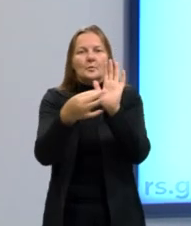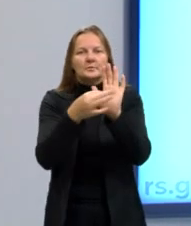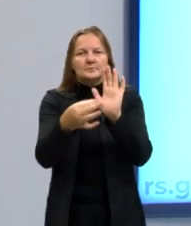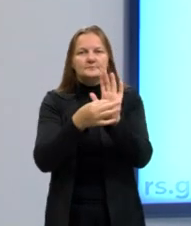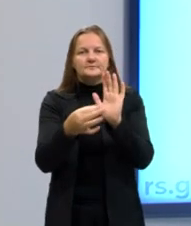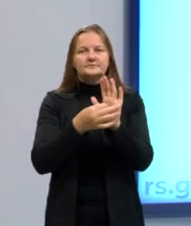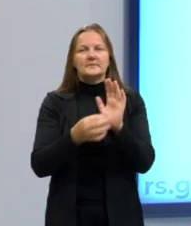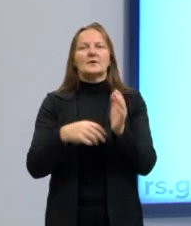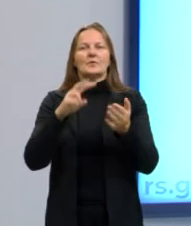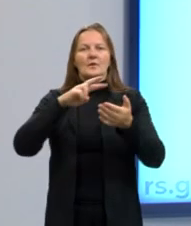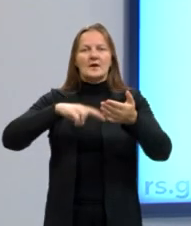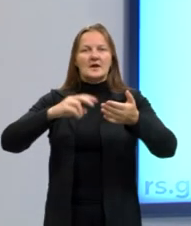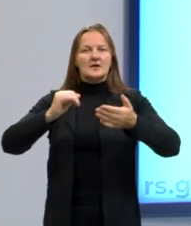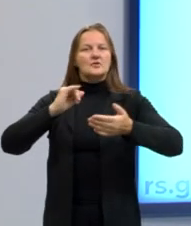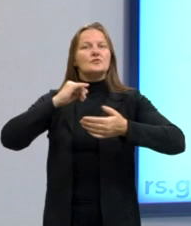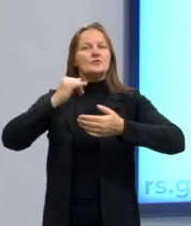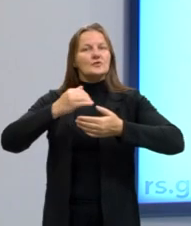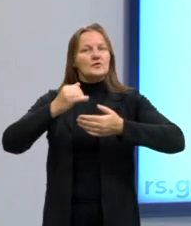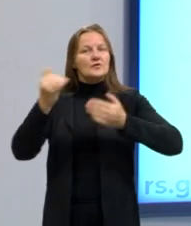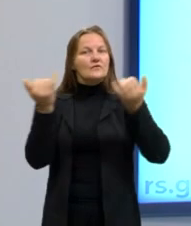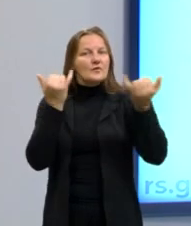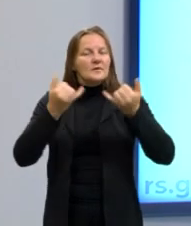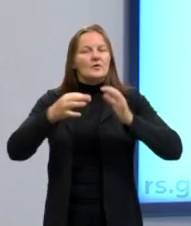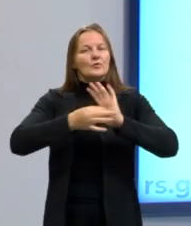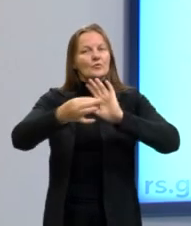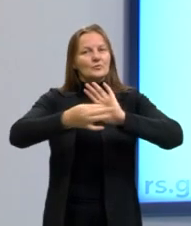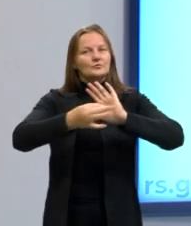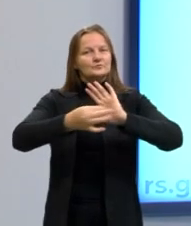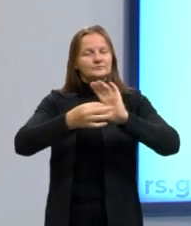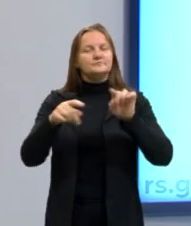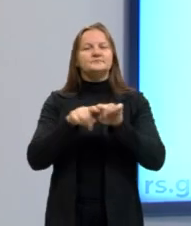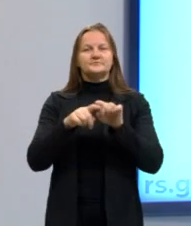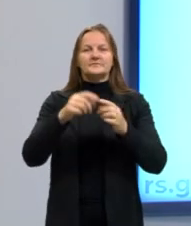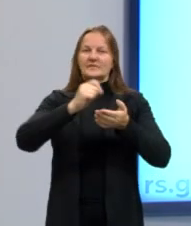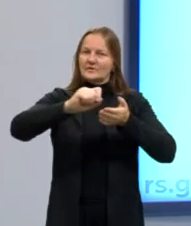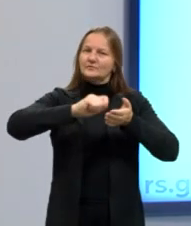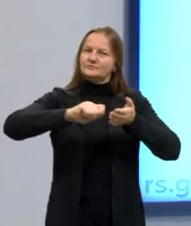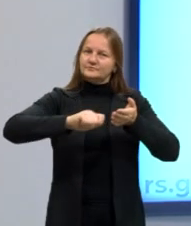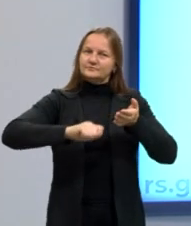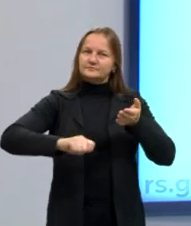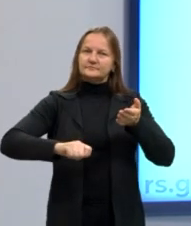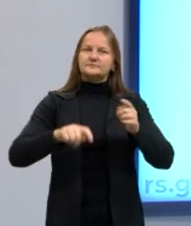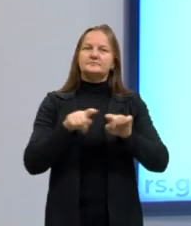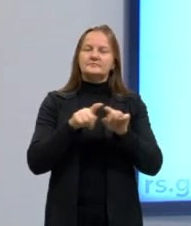trazem, além da informação, a opinião daquele que está escrevendo,